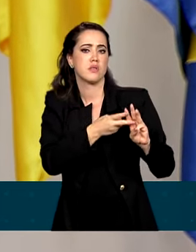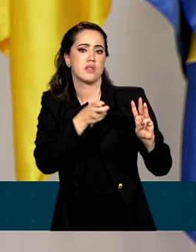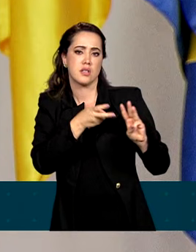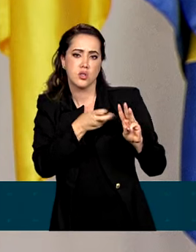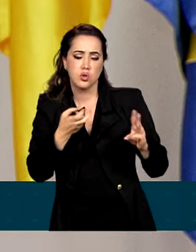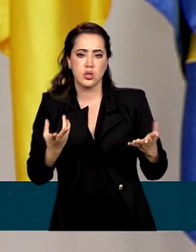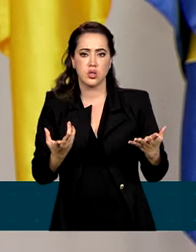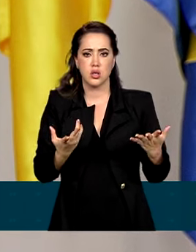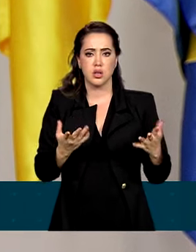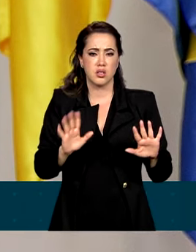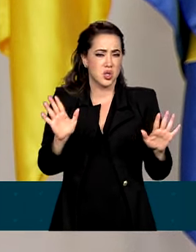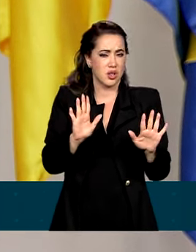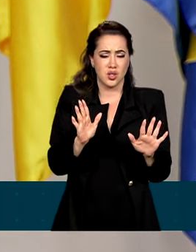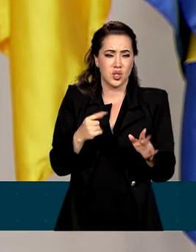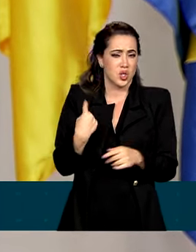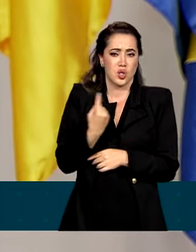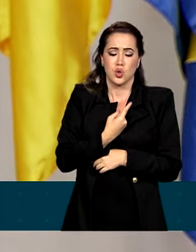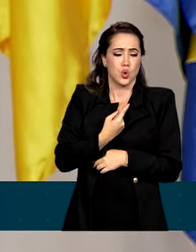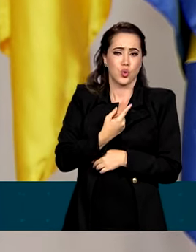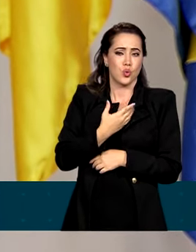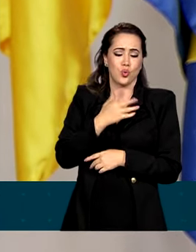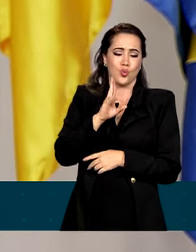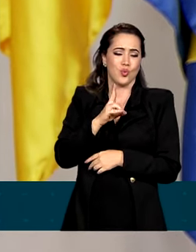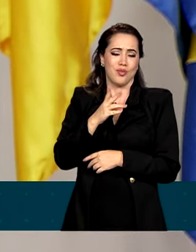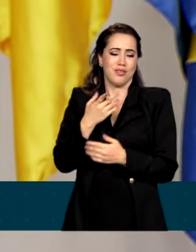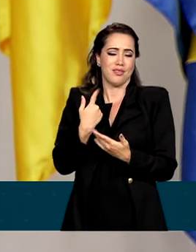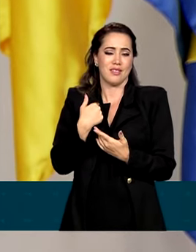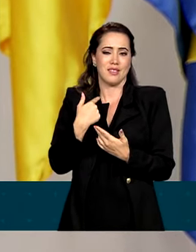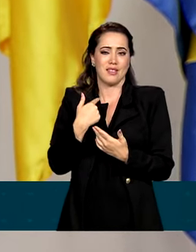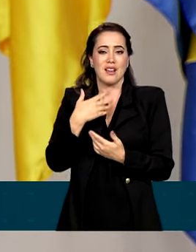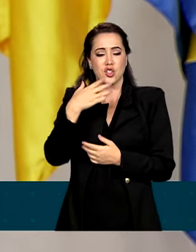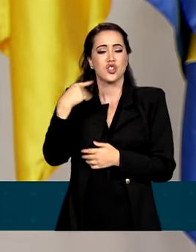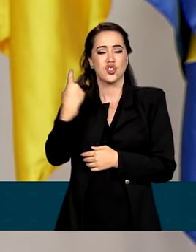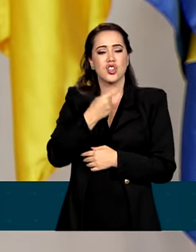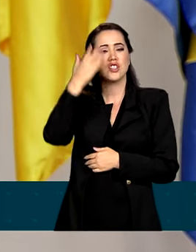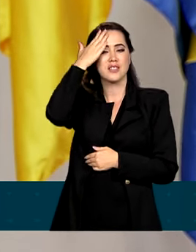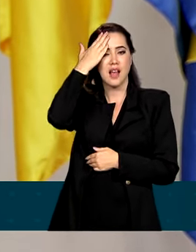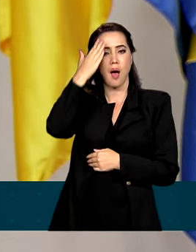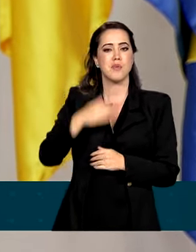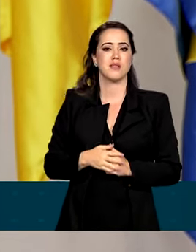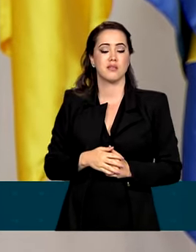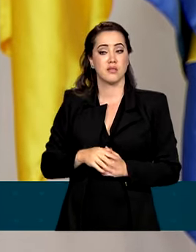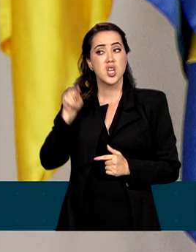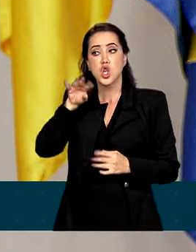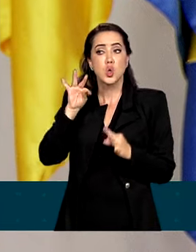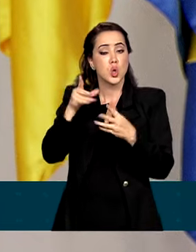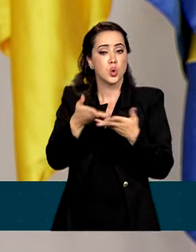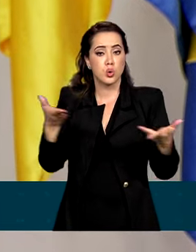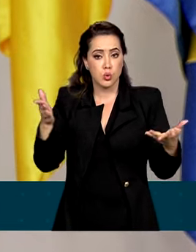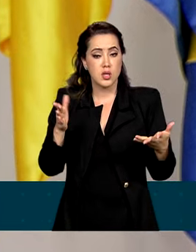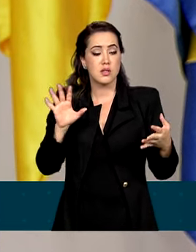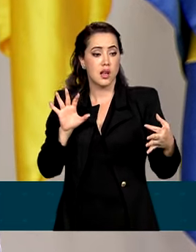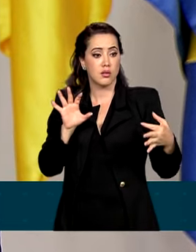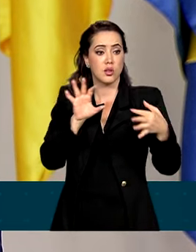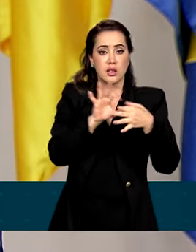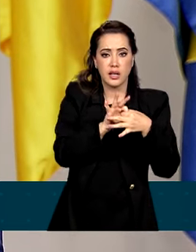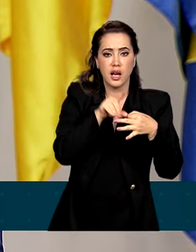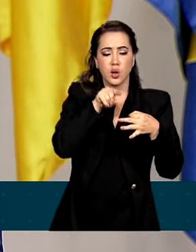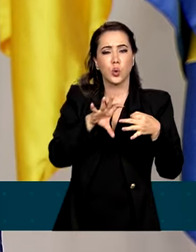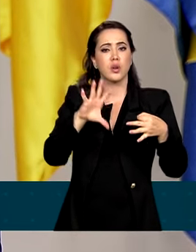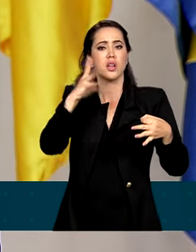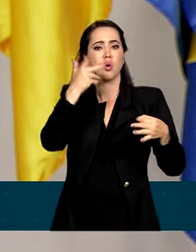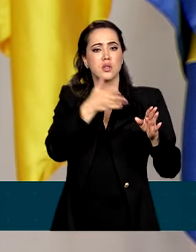e não nos enganemos. Tudo isso tem uma ligação direta com os fatos ocorridos